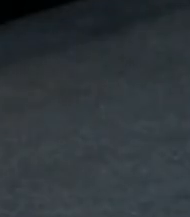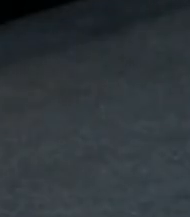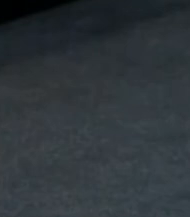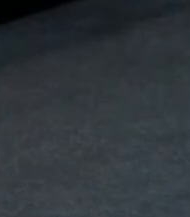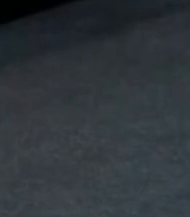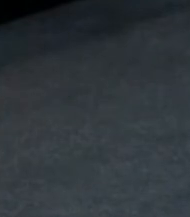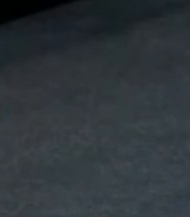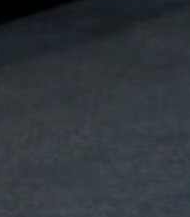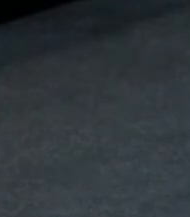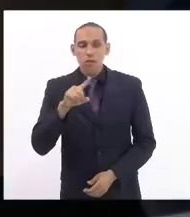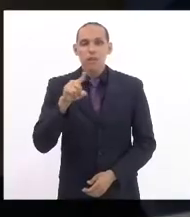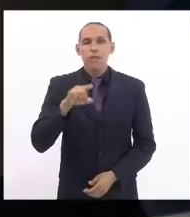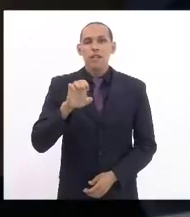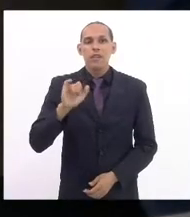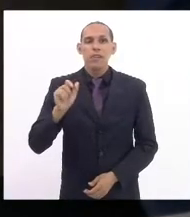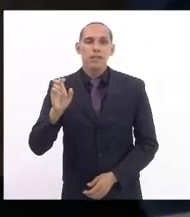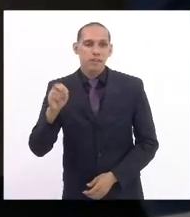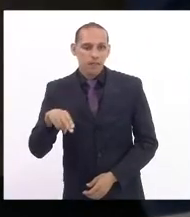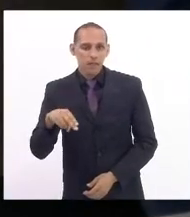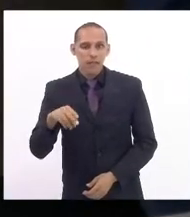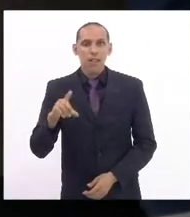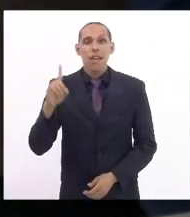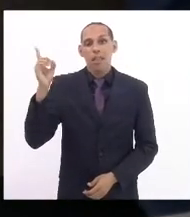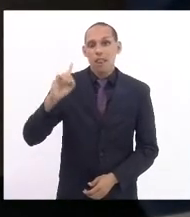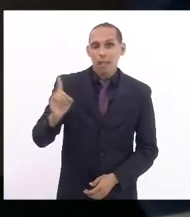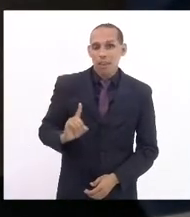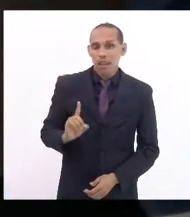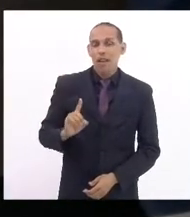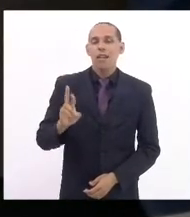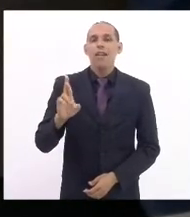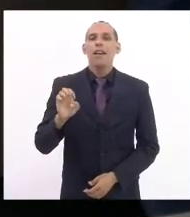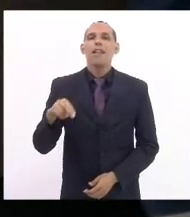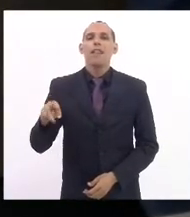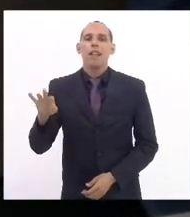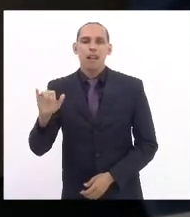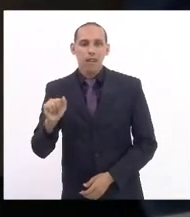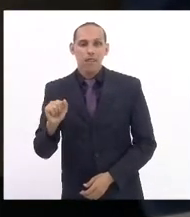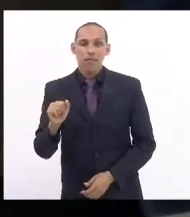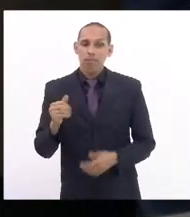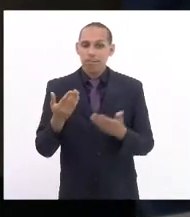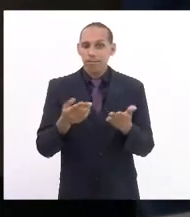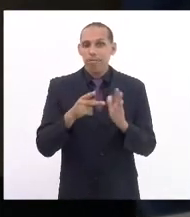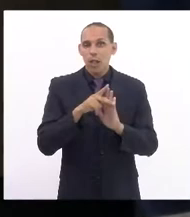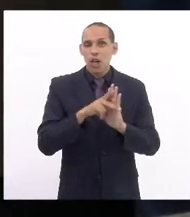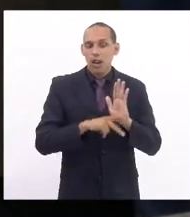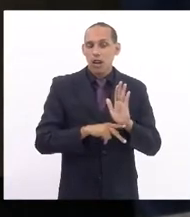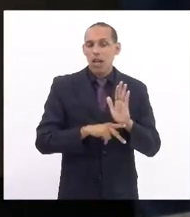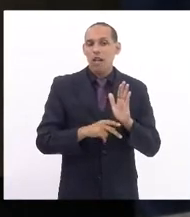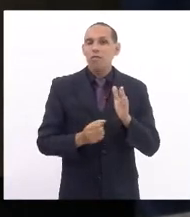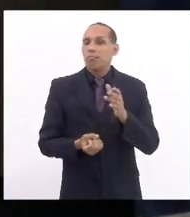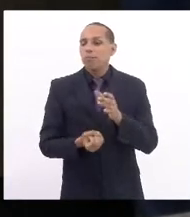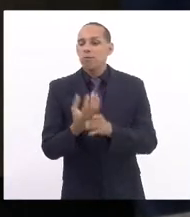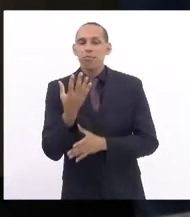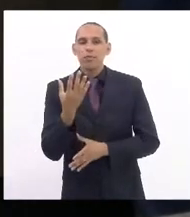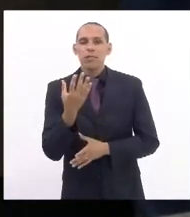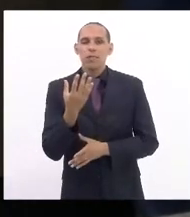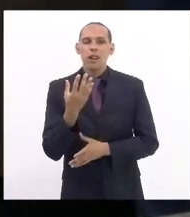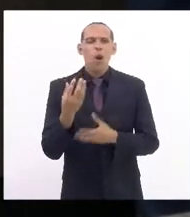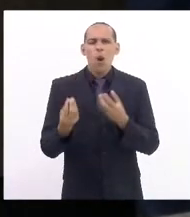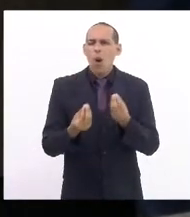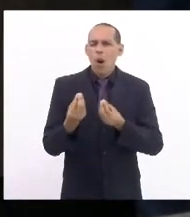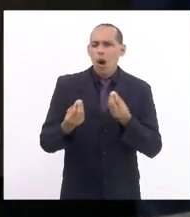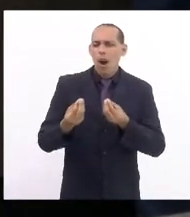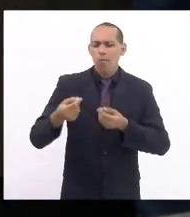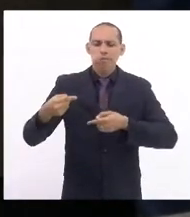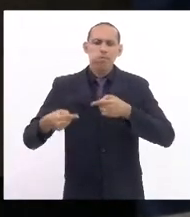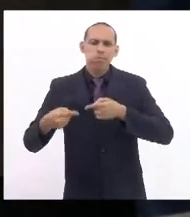Tia Ju, Zedan, Dani Monteiro e Renata Souza. Esse projeto surgiu exatamente a partir da oitiva de